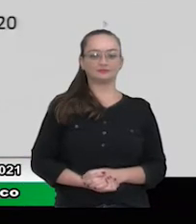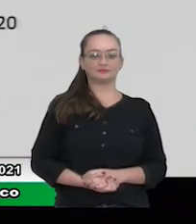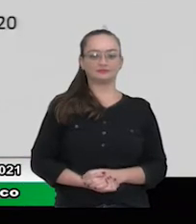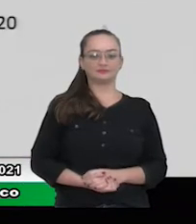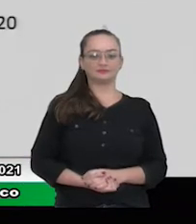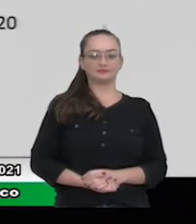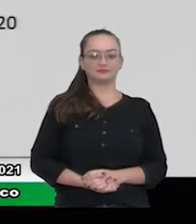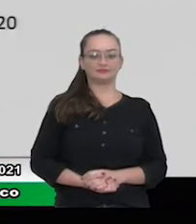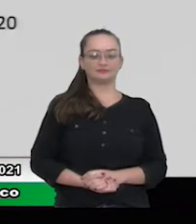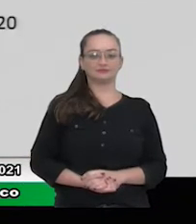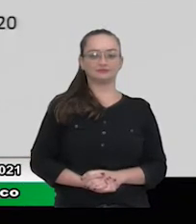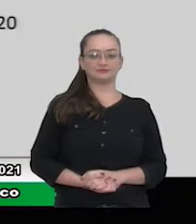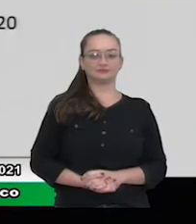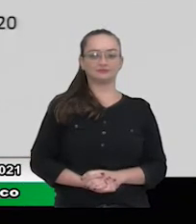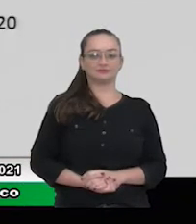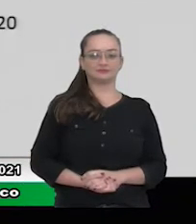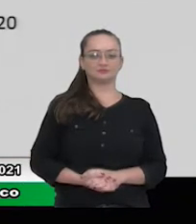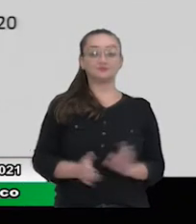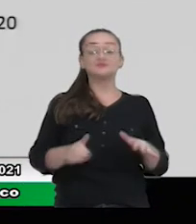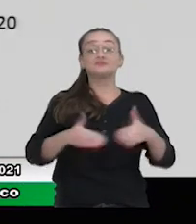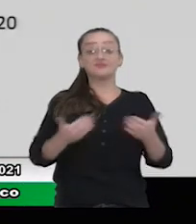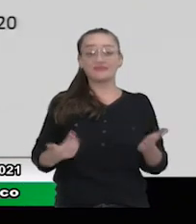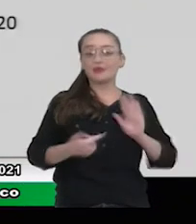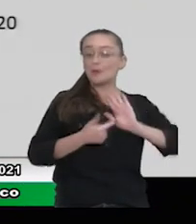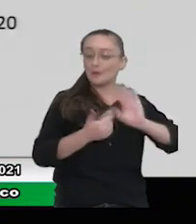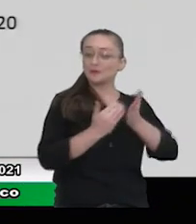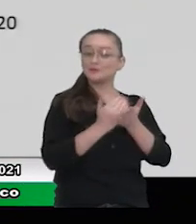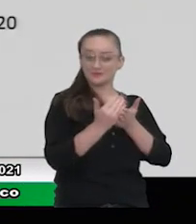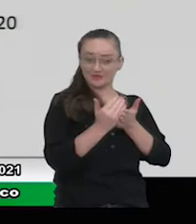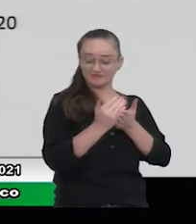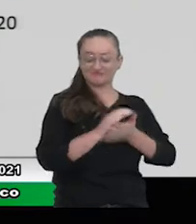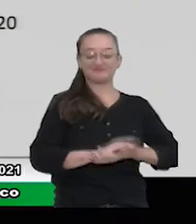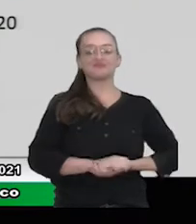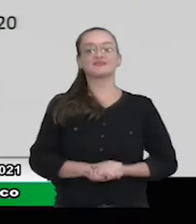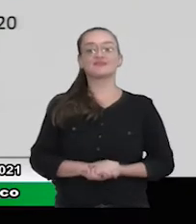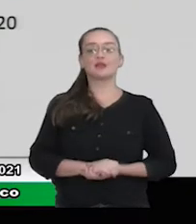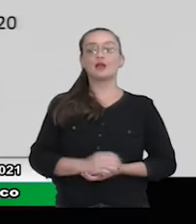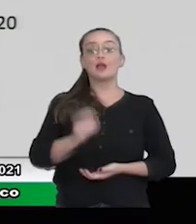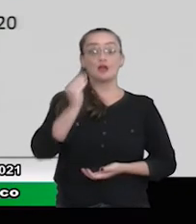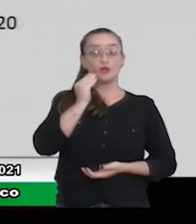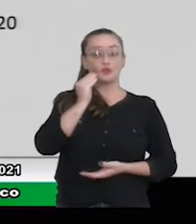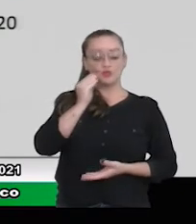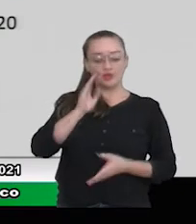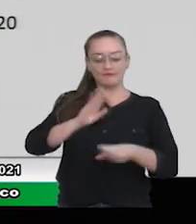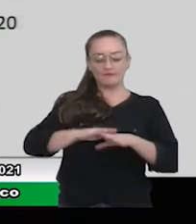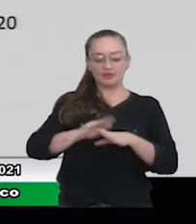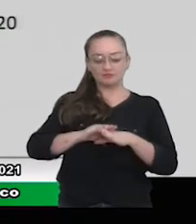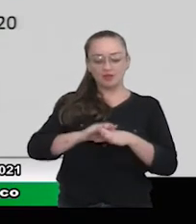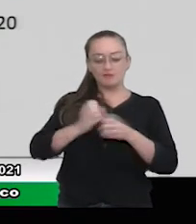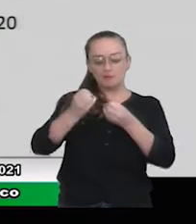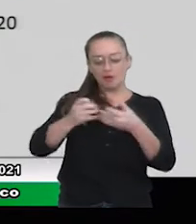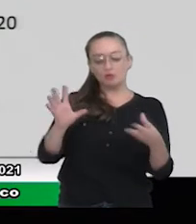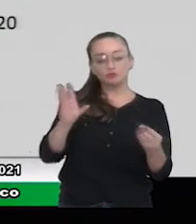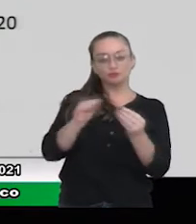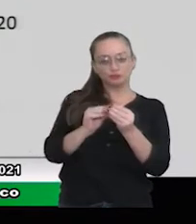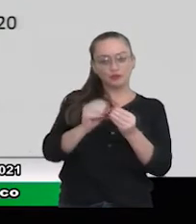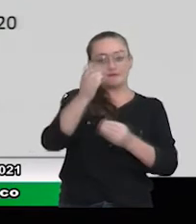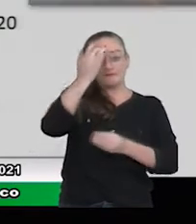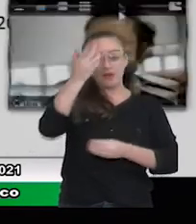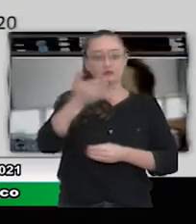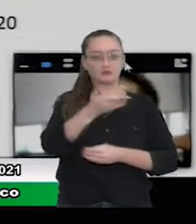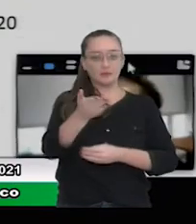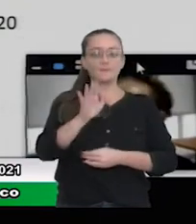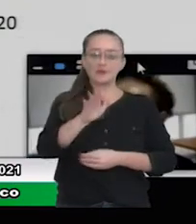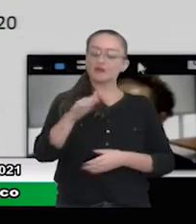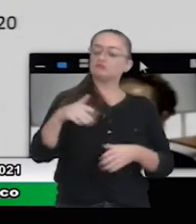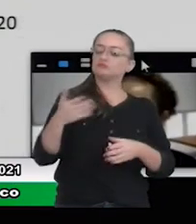Eu vou dar início à apresentação, eu tentei resumir bastante, para ficar um pouco mais fácil, mas a gente vai